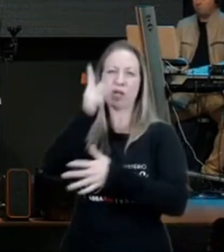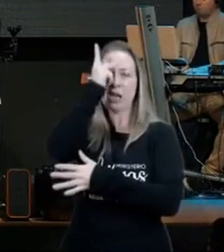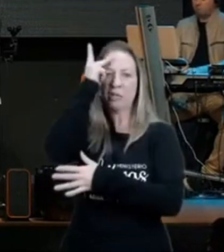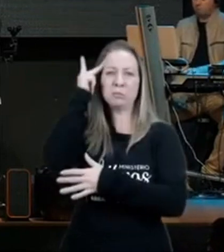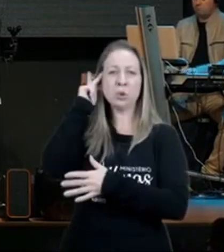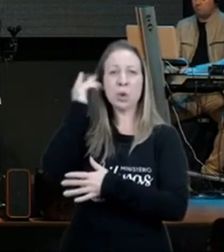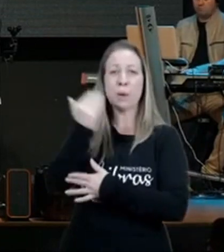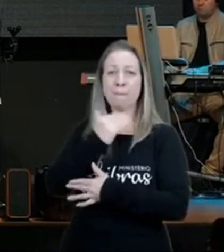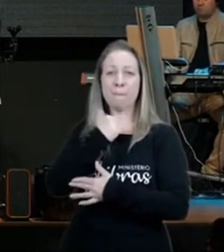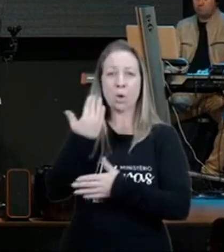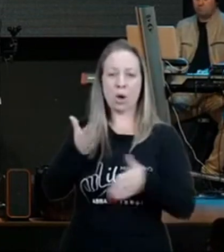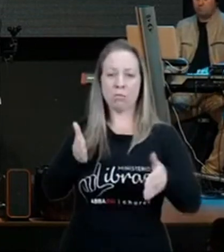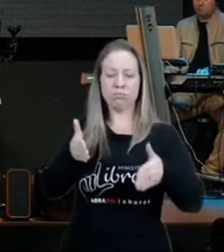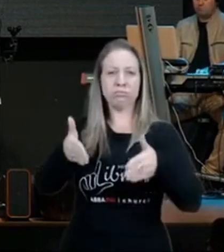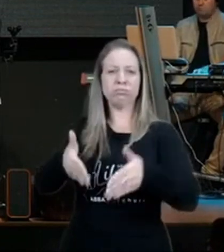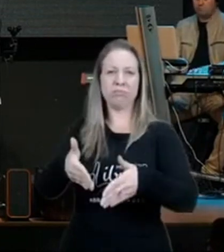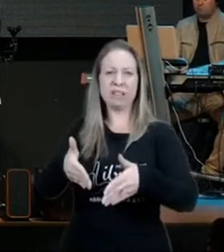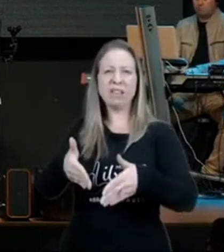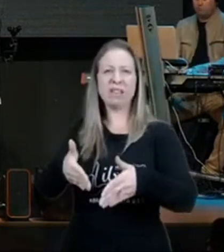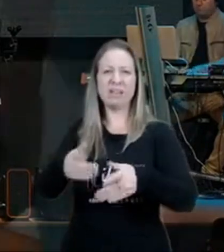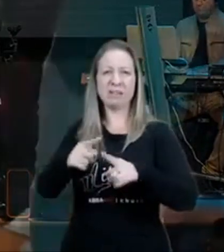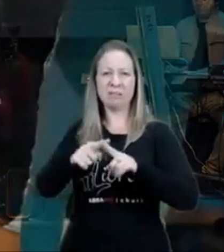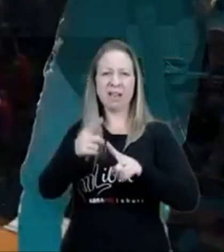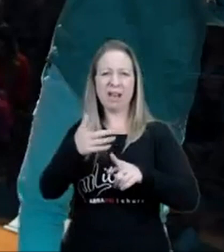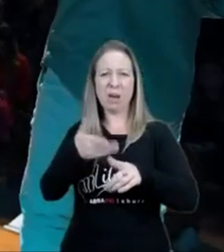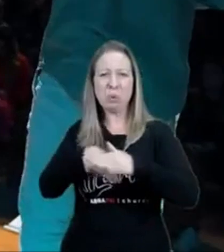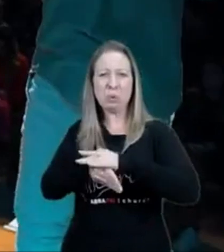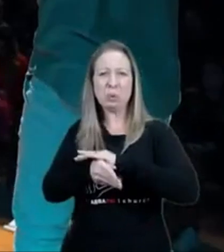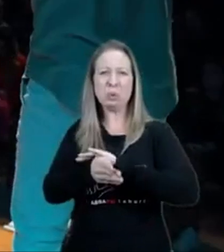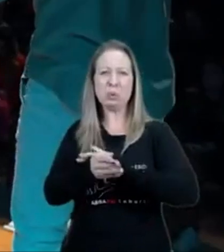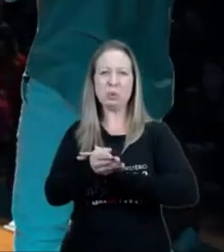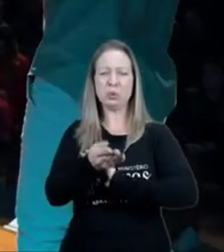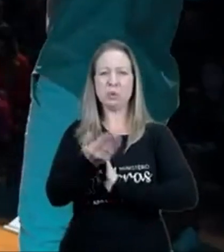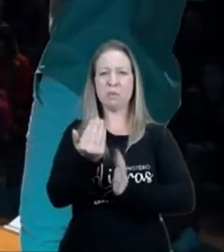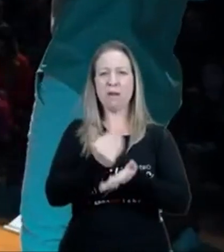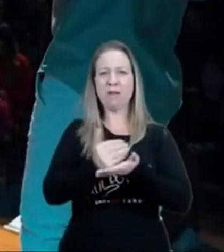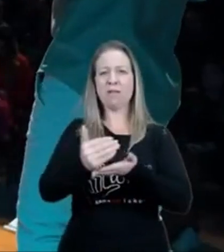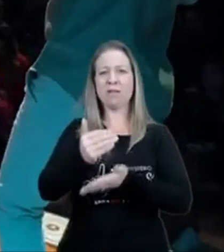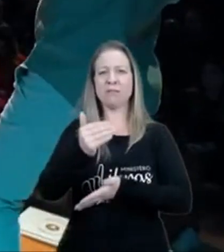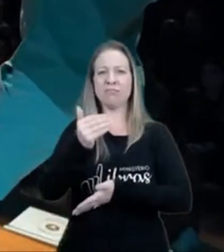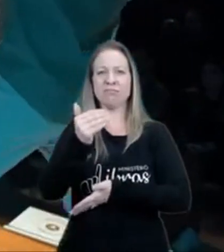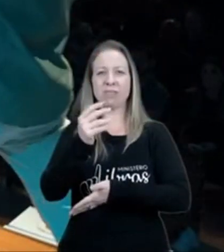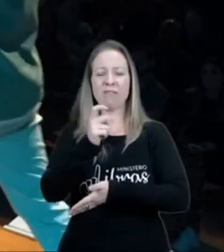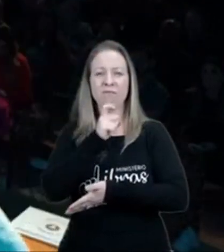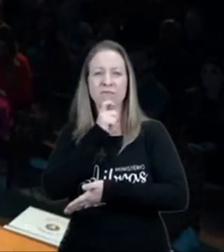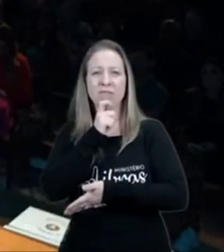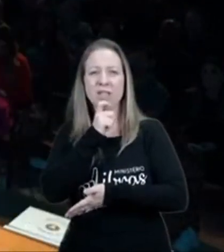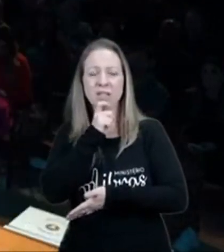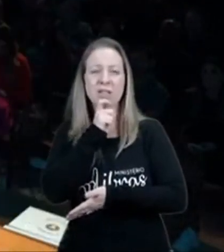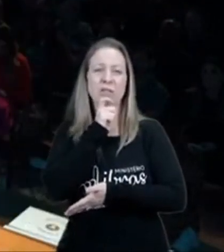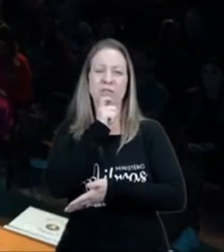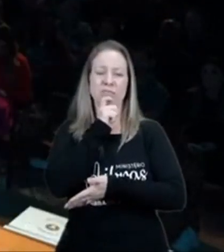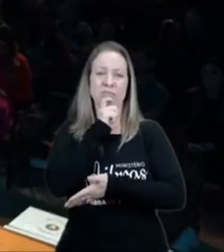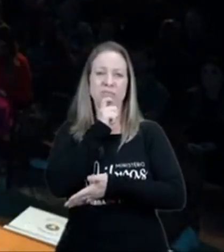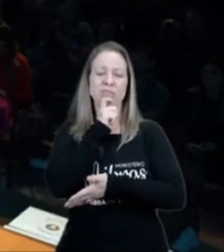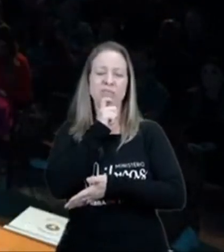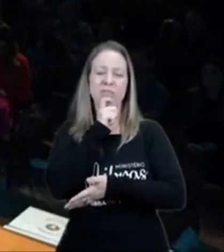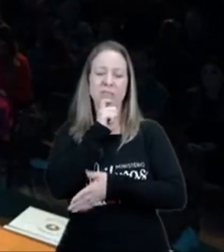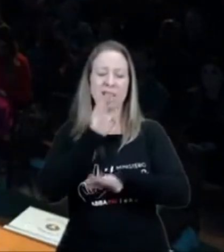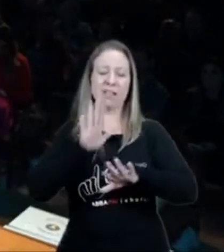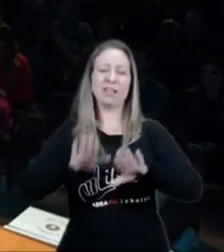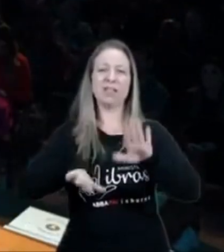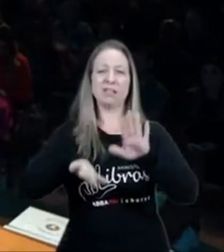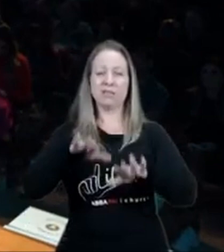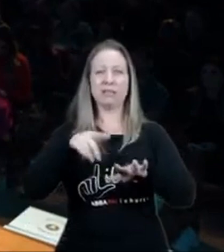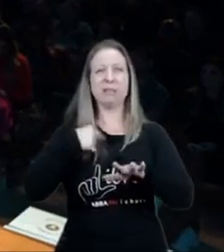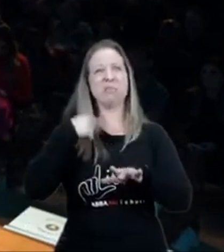tenho mais vida, eu tenho que me cuidar, para não ficar profissional, eu não posso vir para o culto, dizendo, vamos lá pregar um sermão